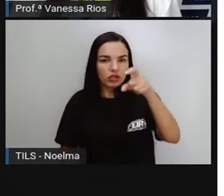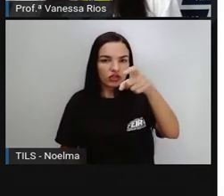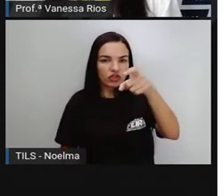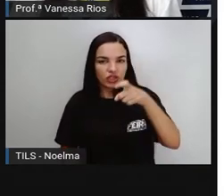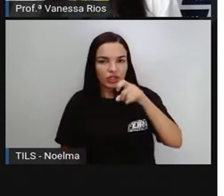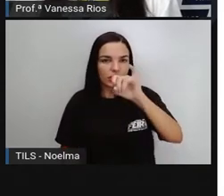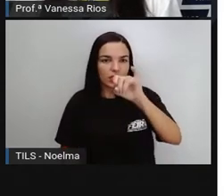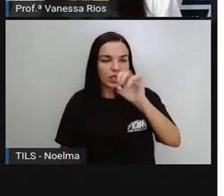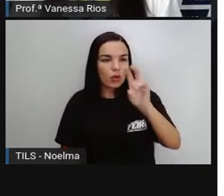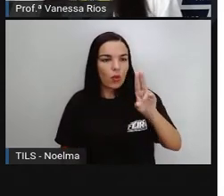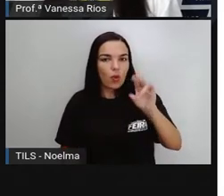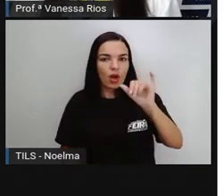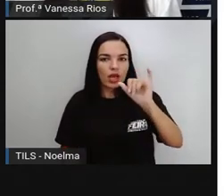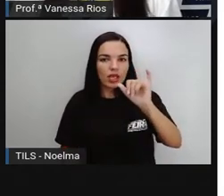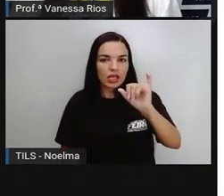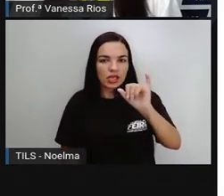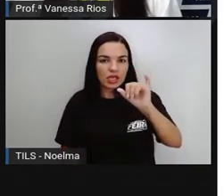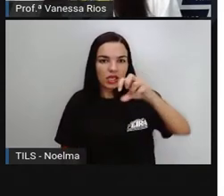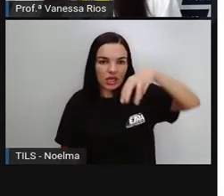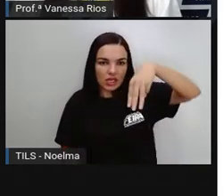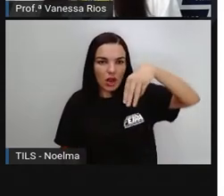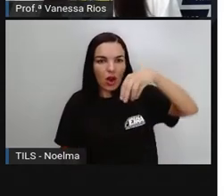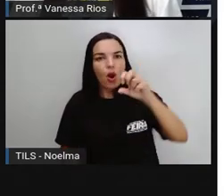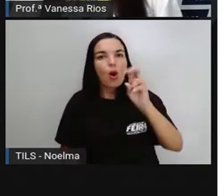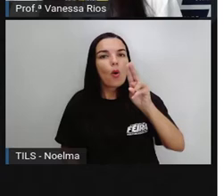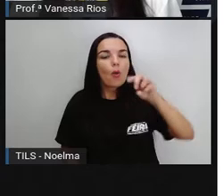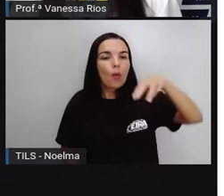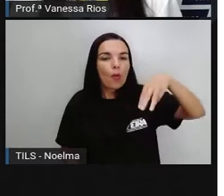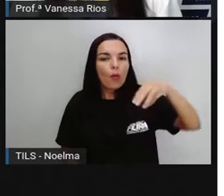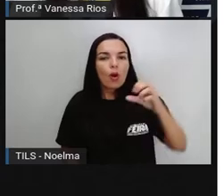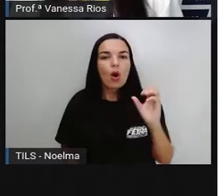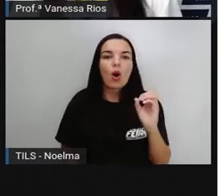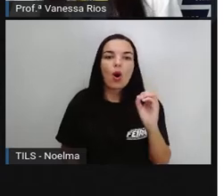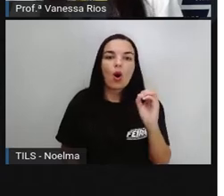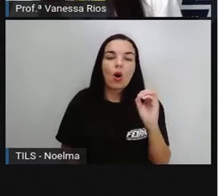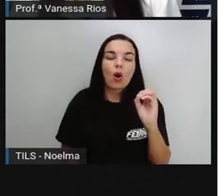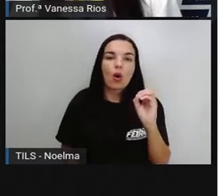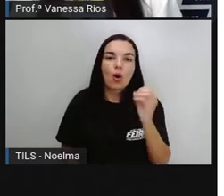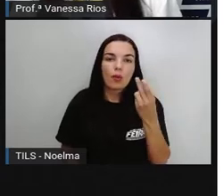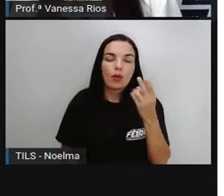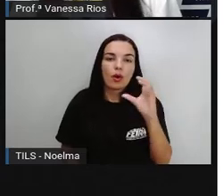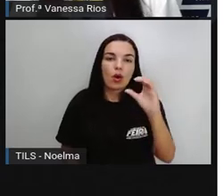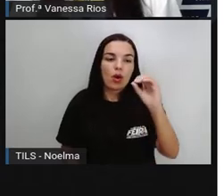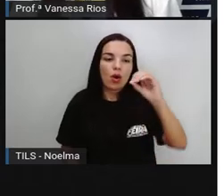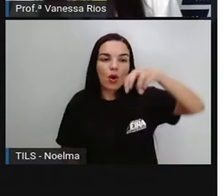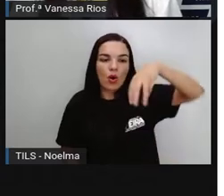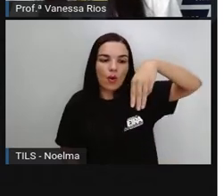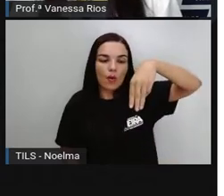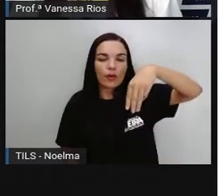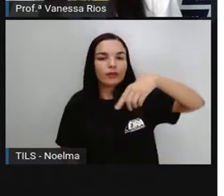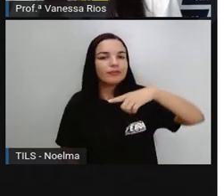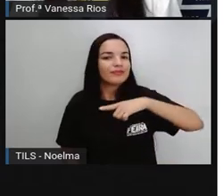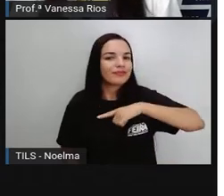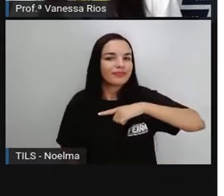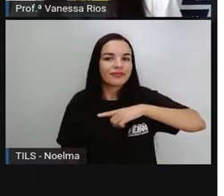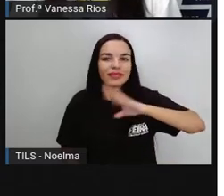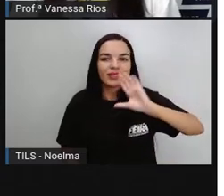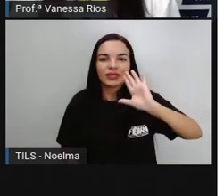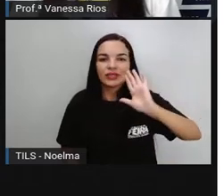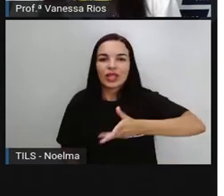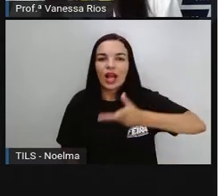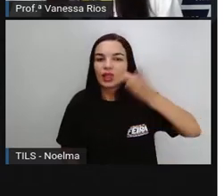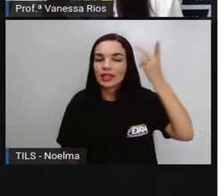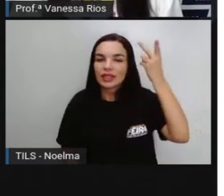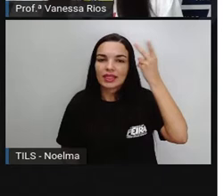I, U, I, um e on. Elas são naturalmente palavras oxítonas, não sendo